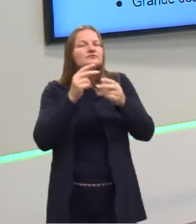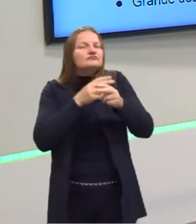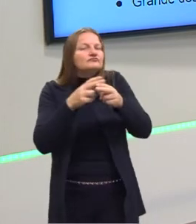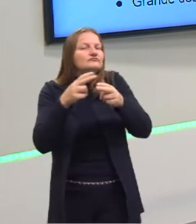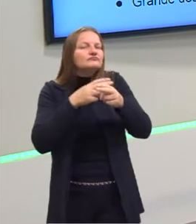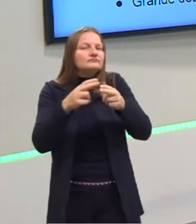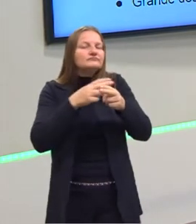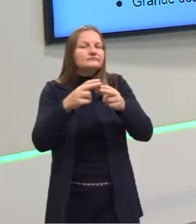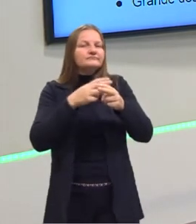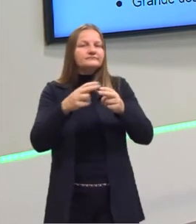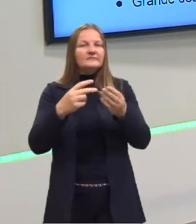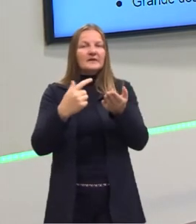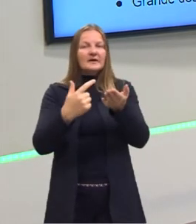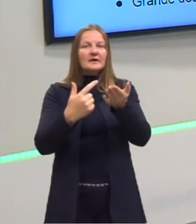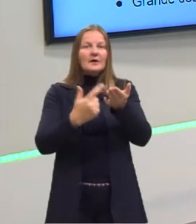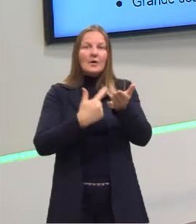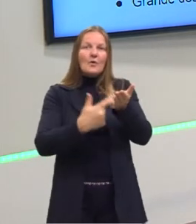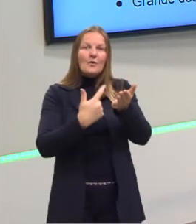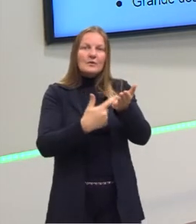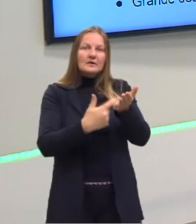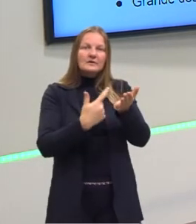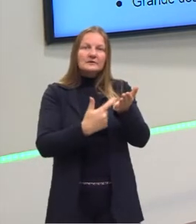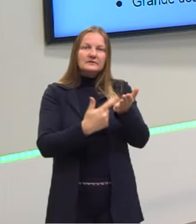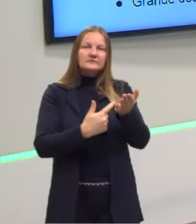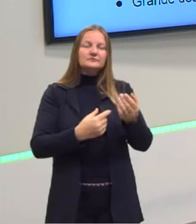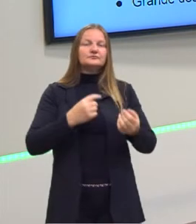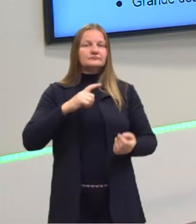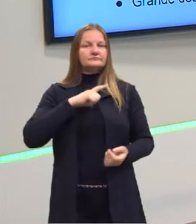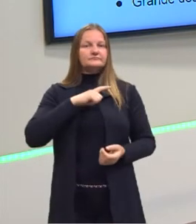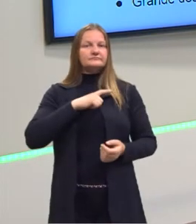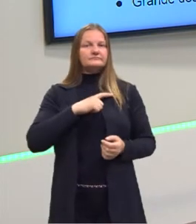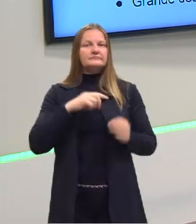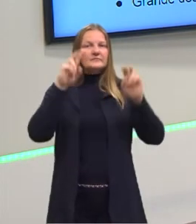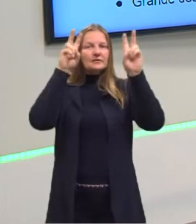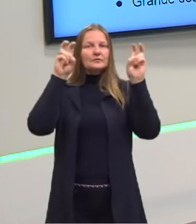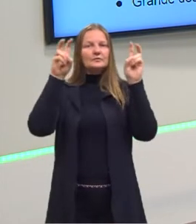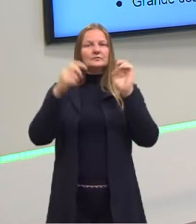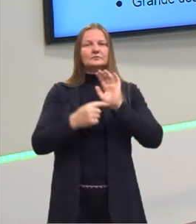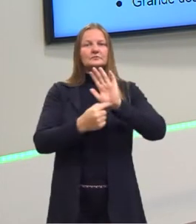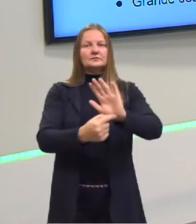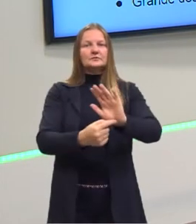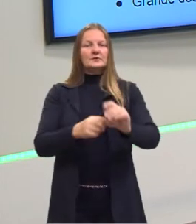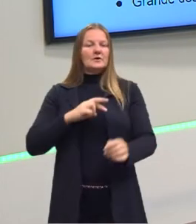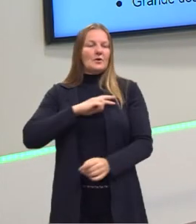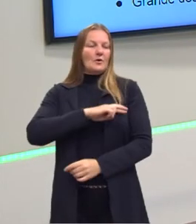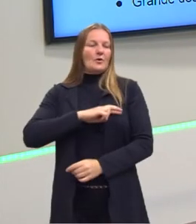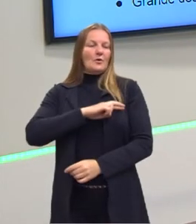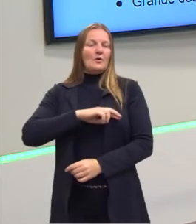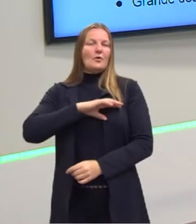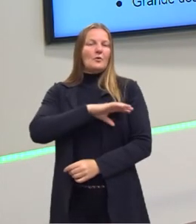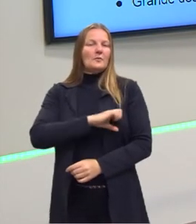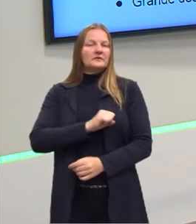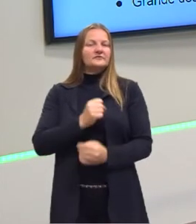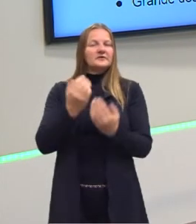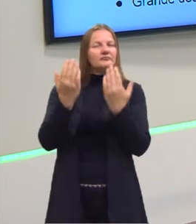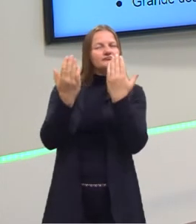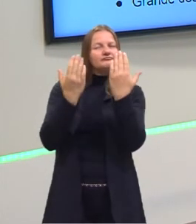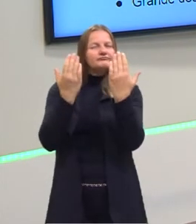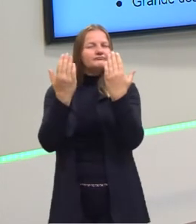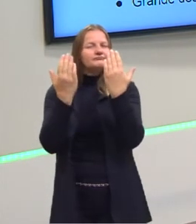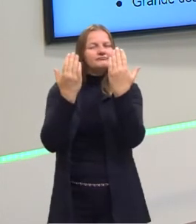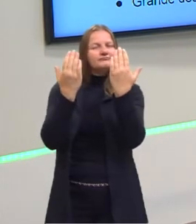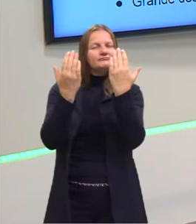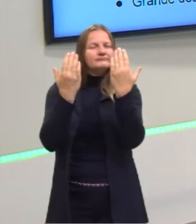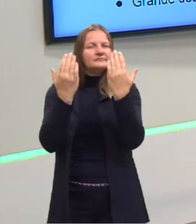temos dentro dessa temática, romances que deixam a entender que.